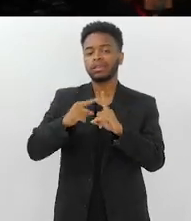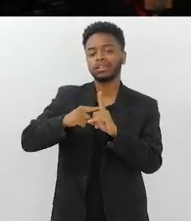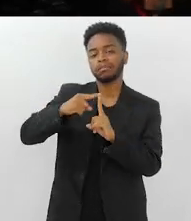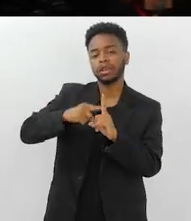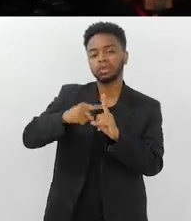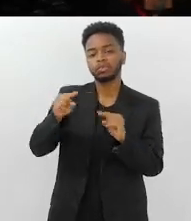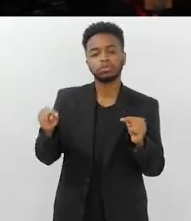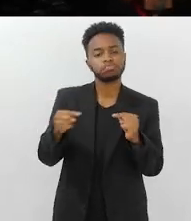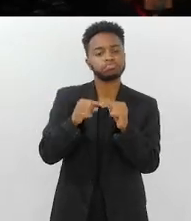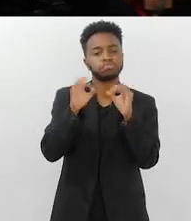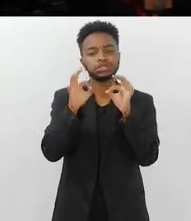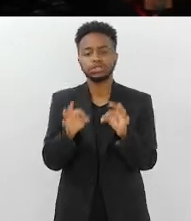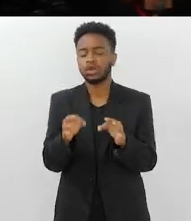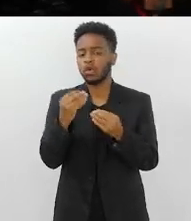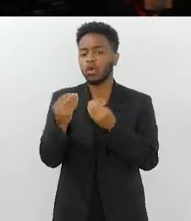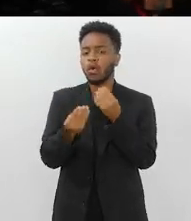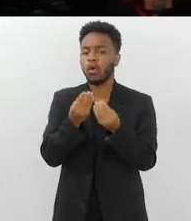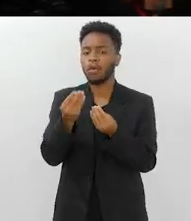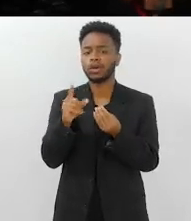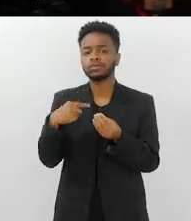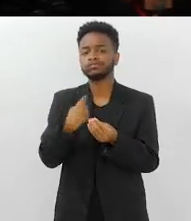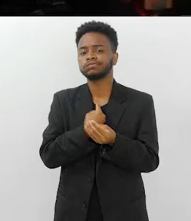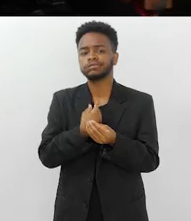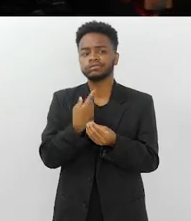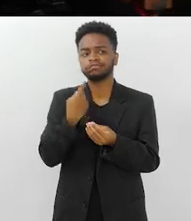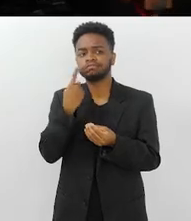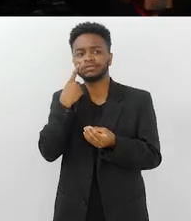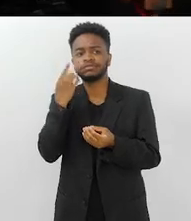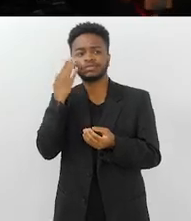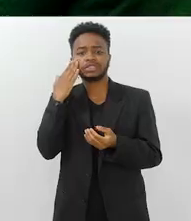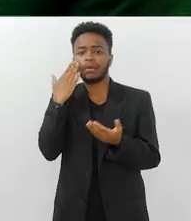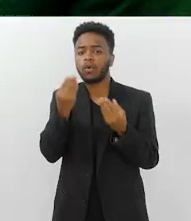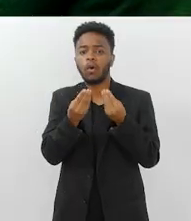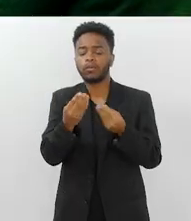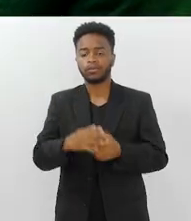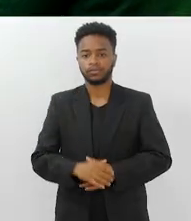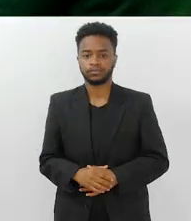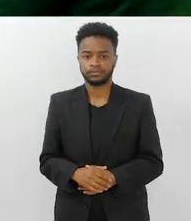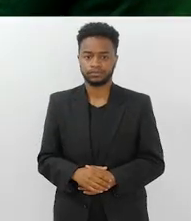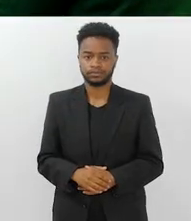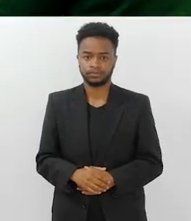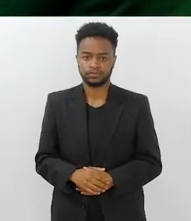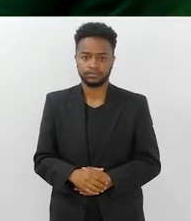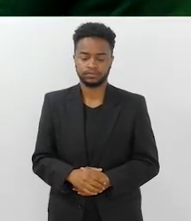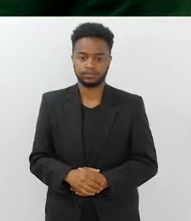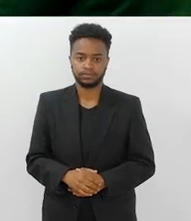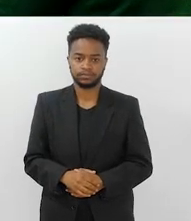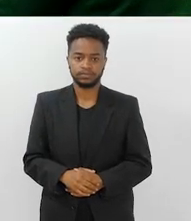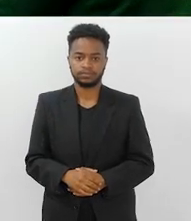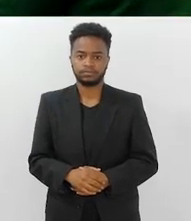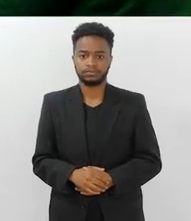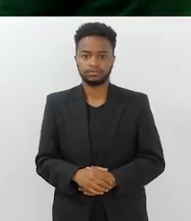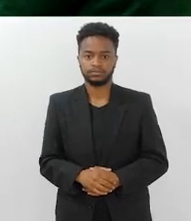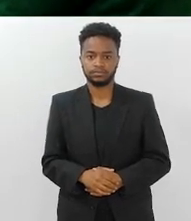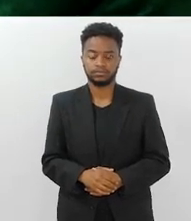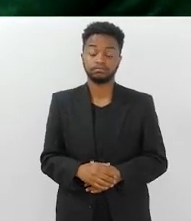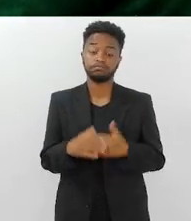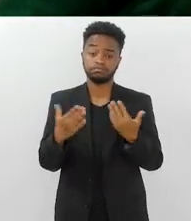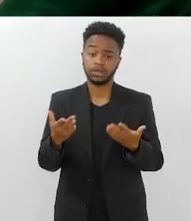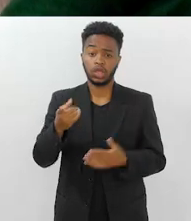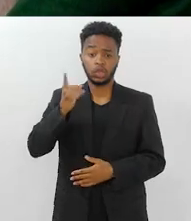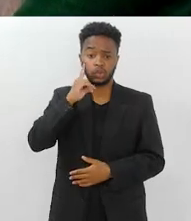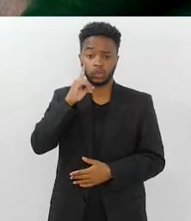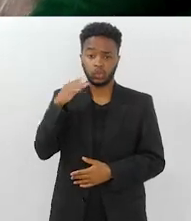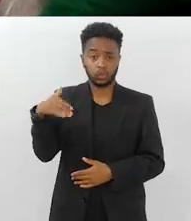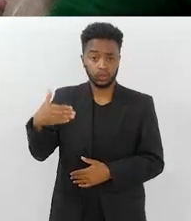temperatura adequada? Como que a gente pode a oferir isso? Olha, é mais no dia